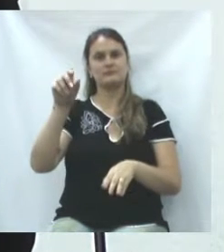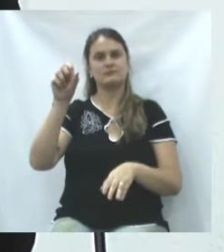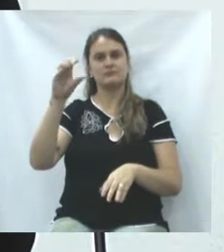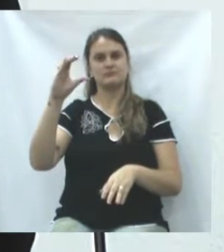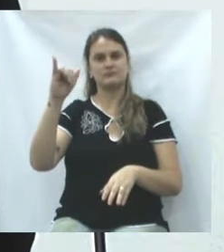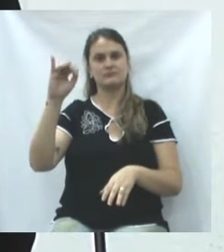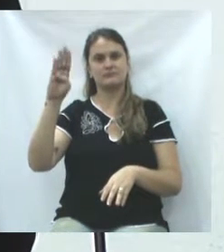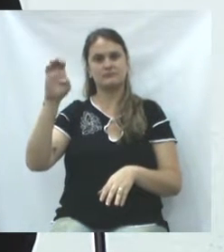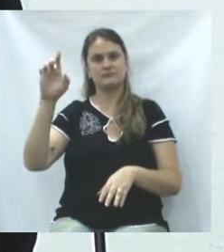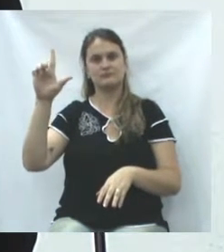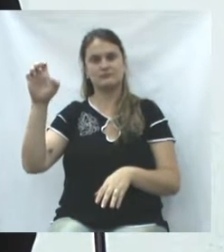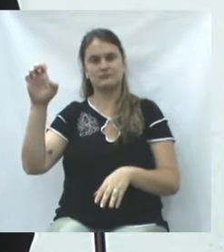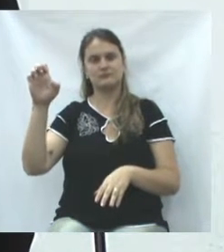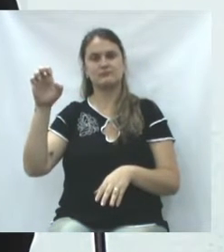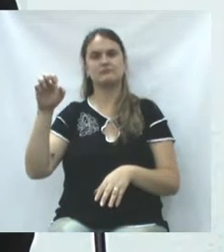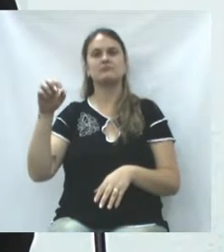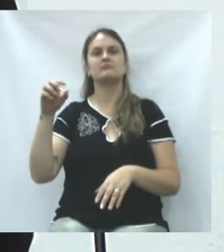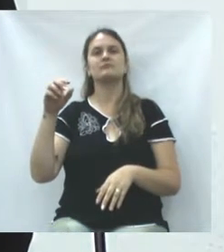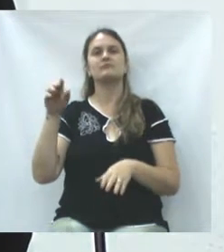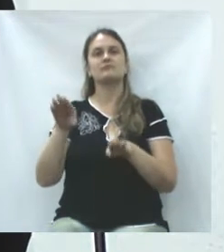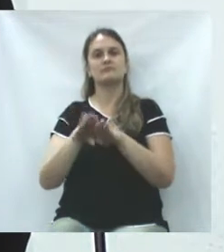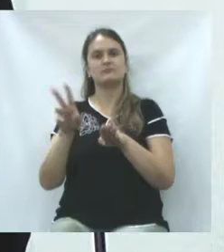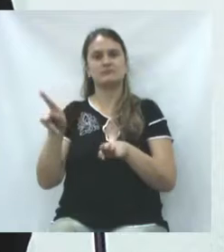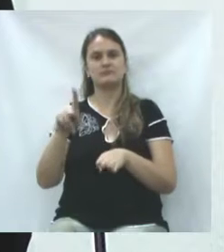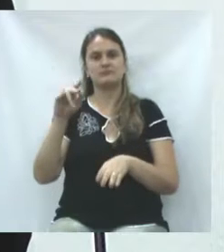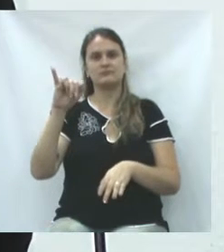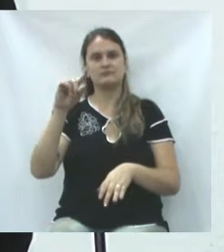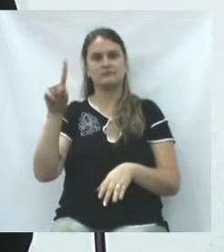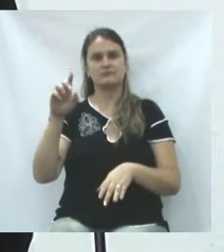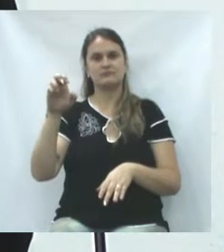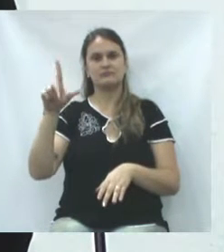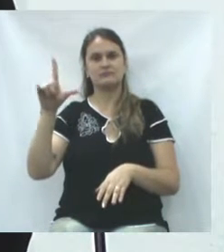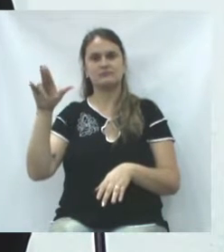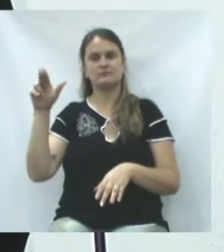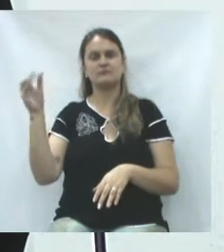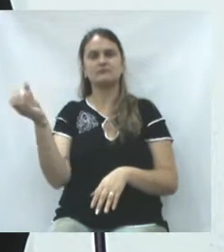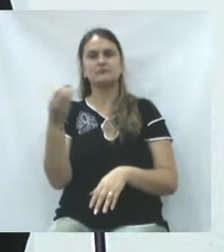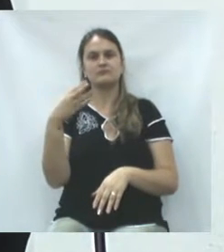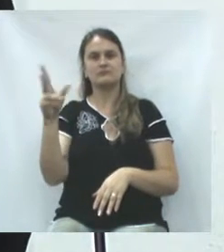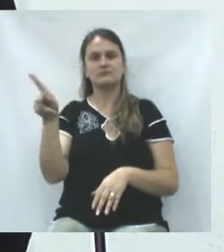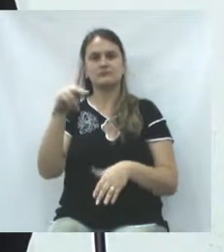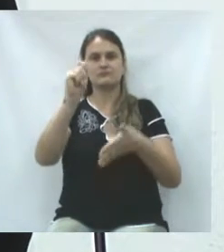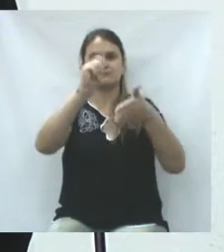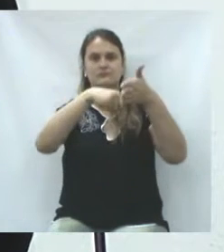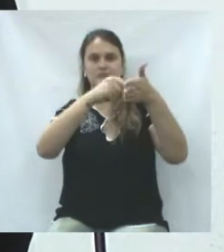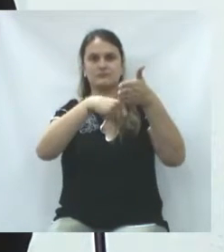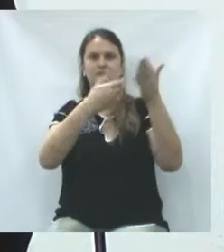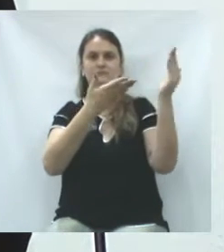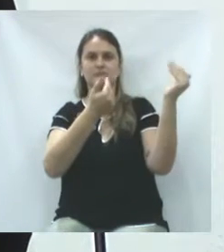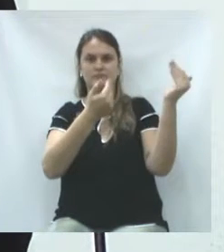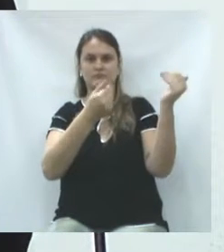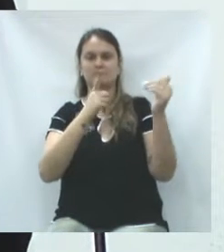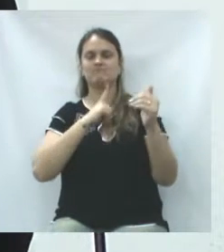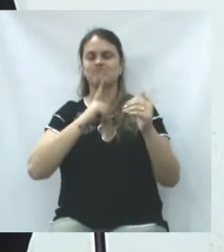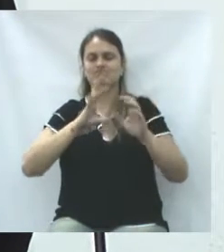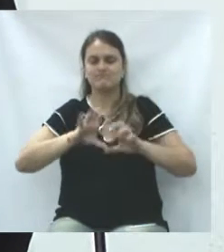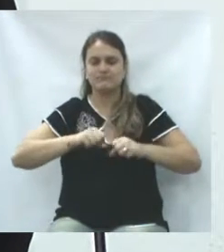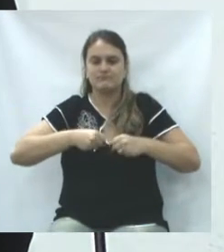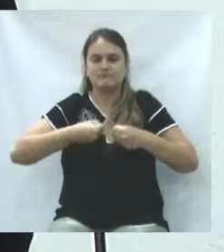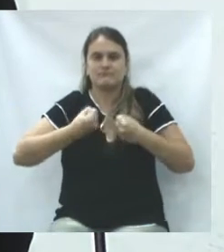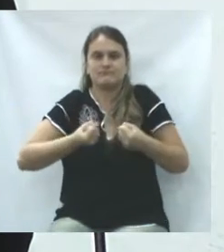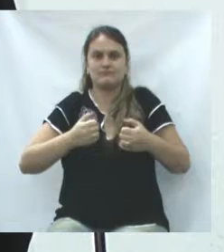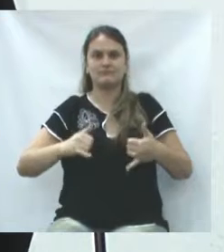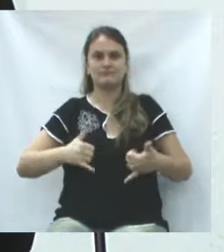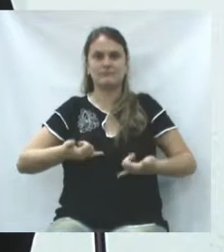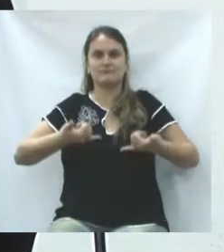Sibeli, e a professora Celina, que aqui representam as mais novas, as mais jovens, com toda